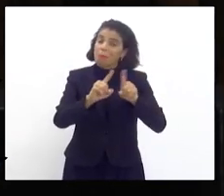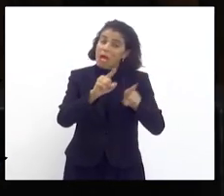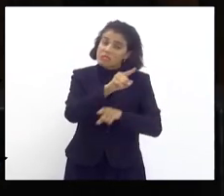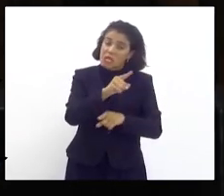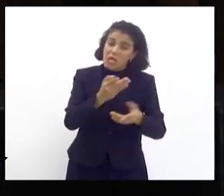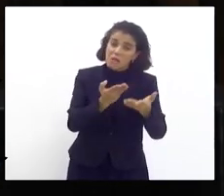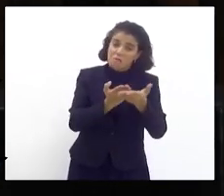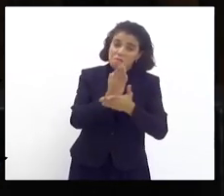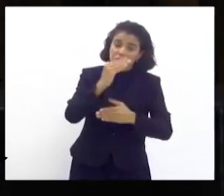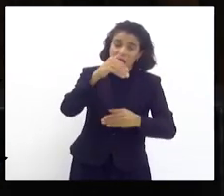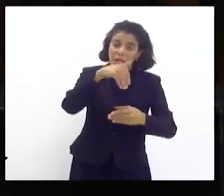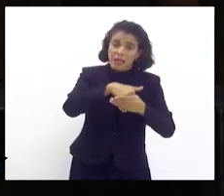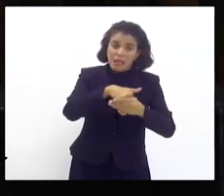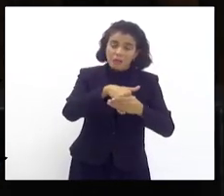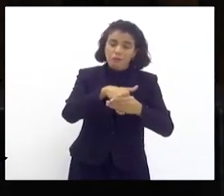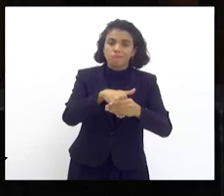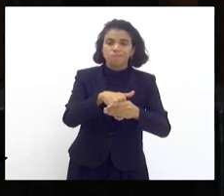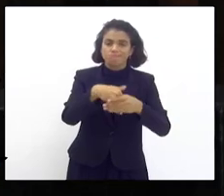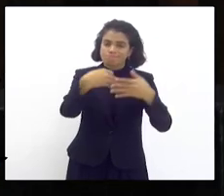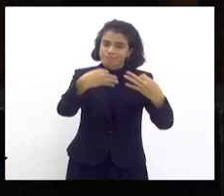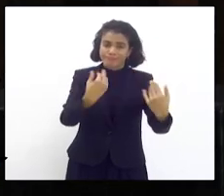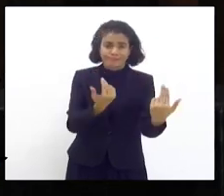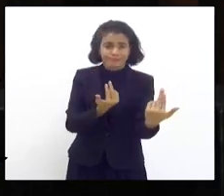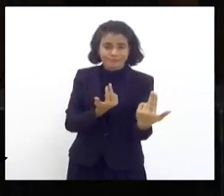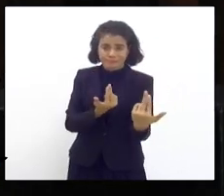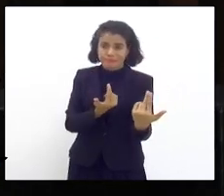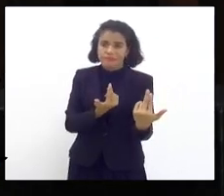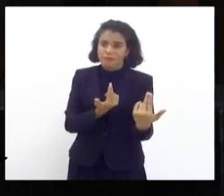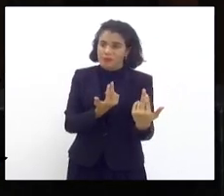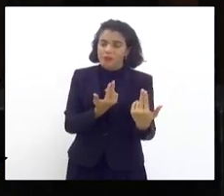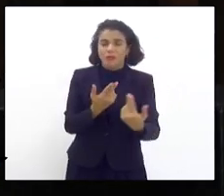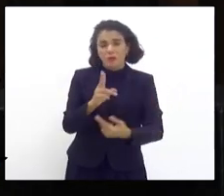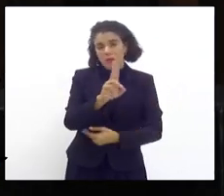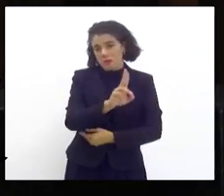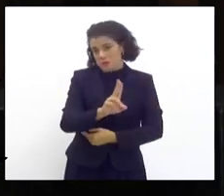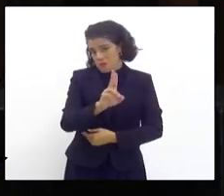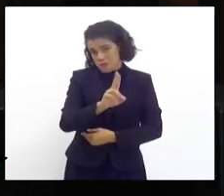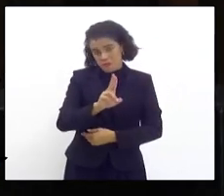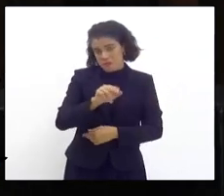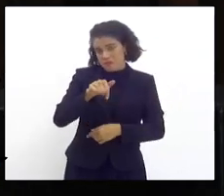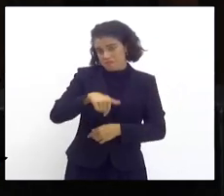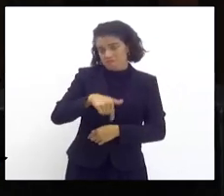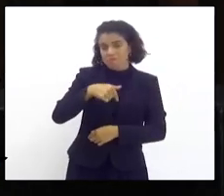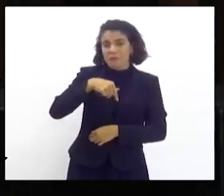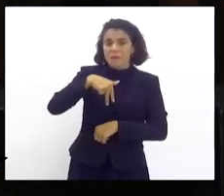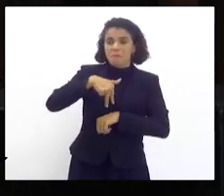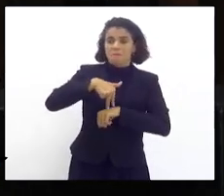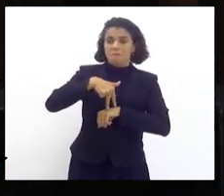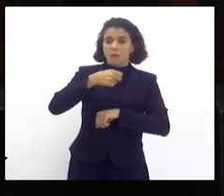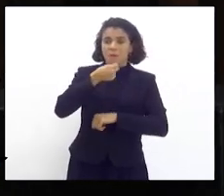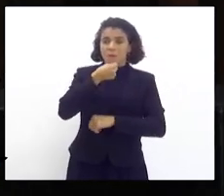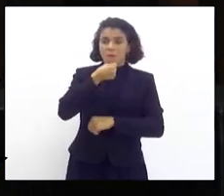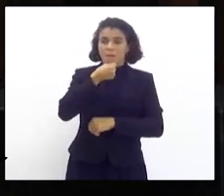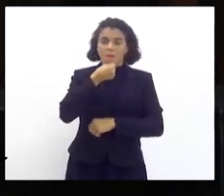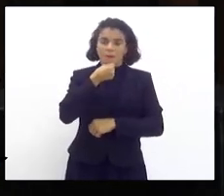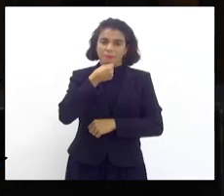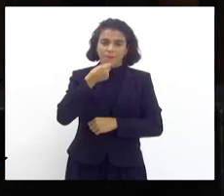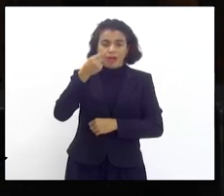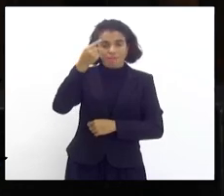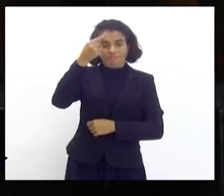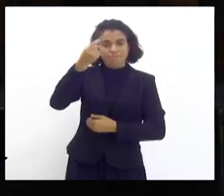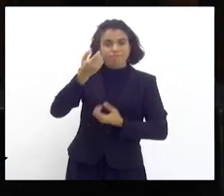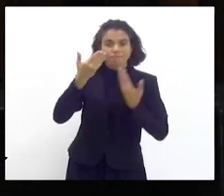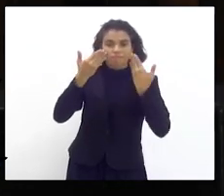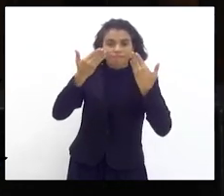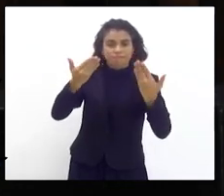eleito legalmente para estar aqui, então, ele usa também o plenário para poder expor o que ele pensa. Mas,